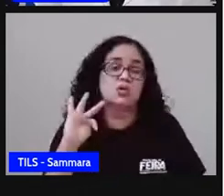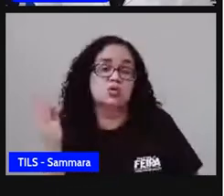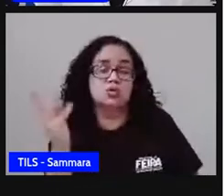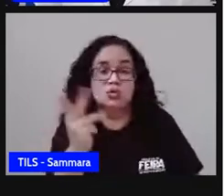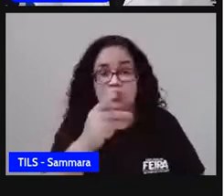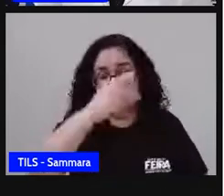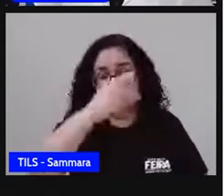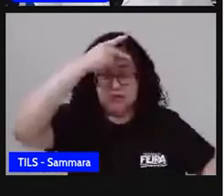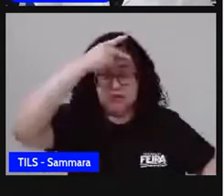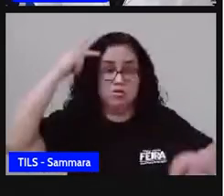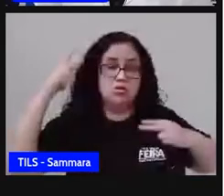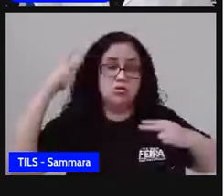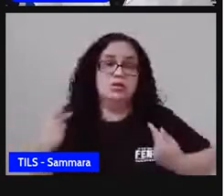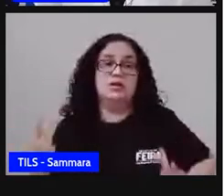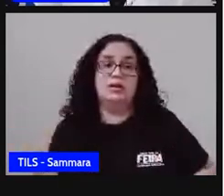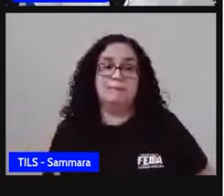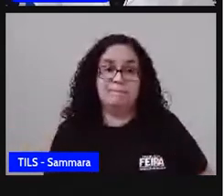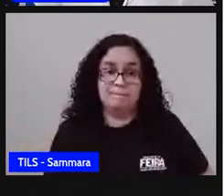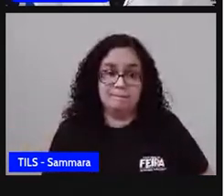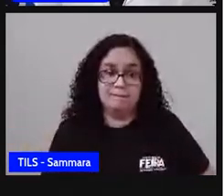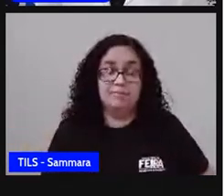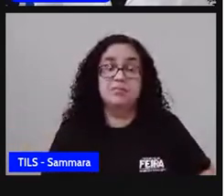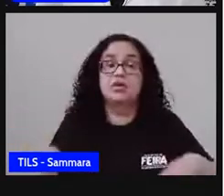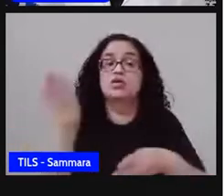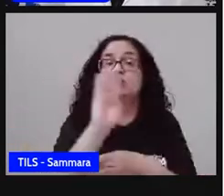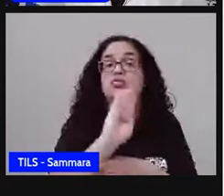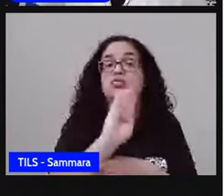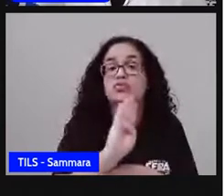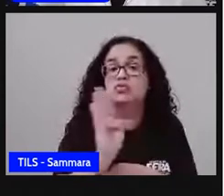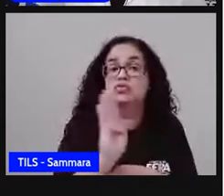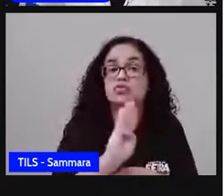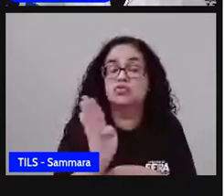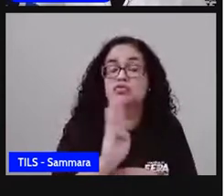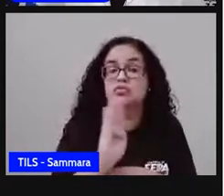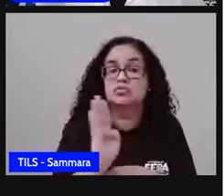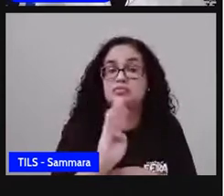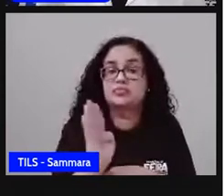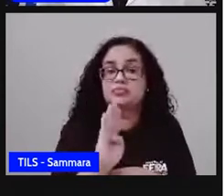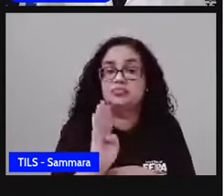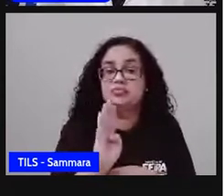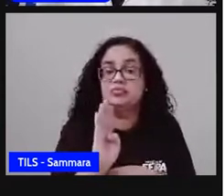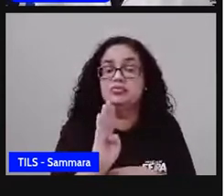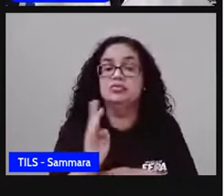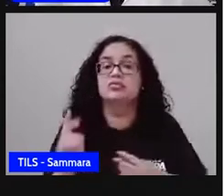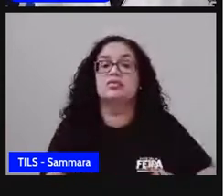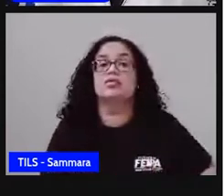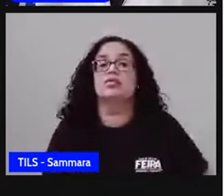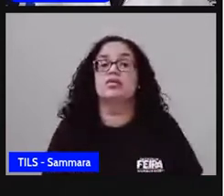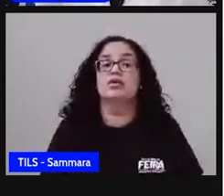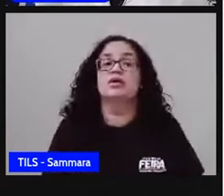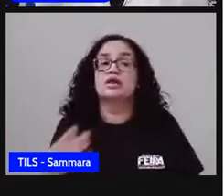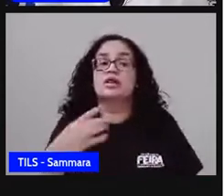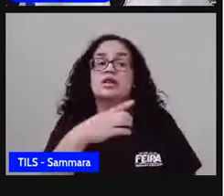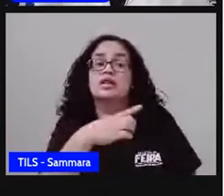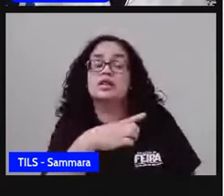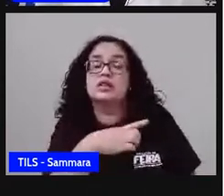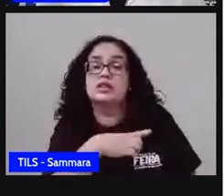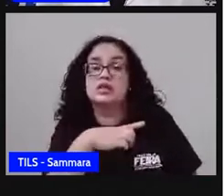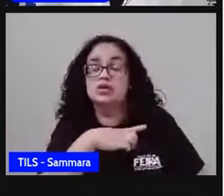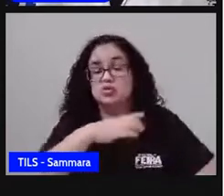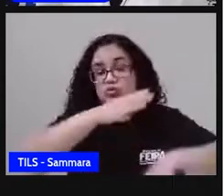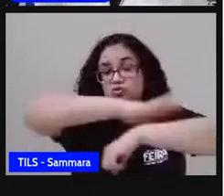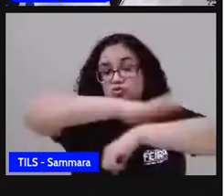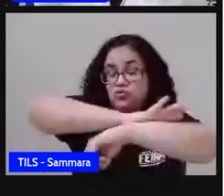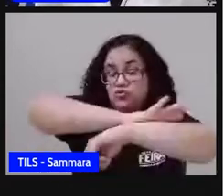seres humanos. E eu vou trazer para você um videozinho que traz um pouco, um pouquinho, né? Dessa questão do